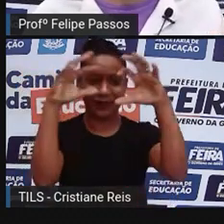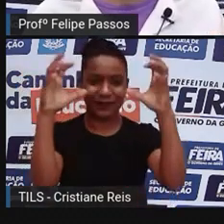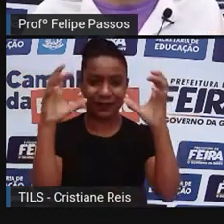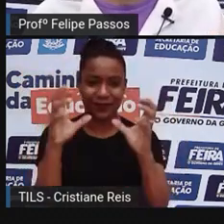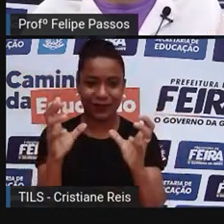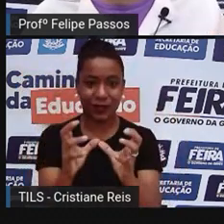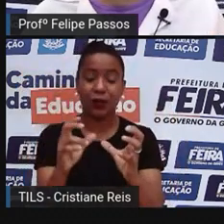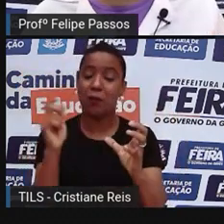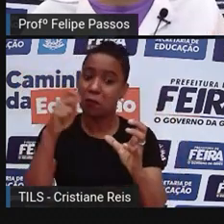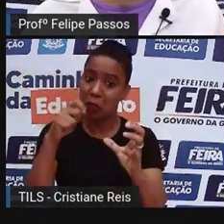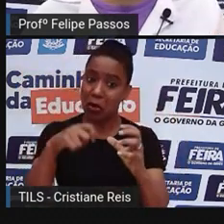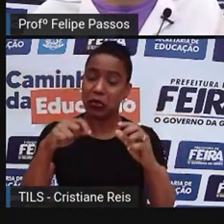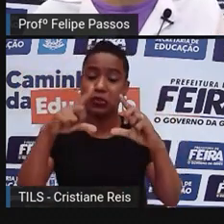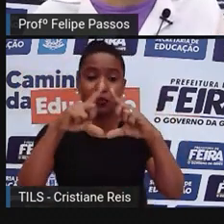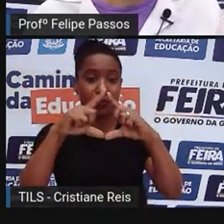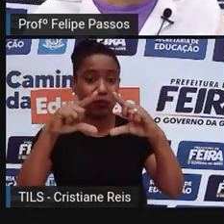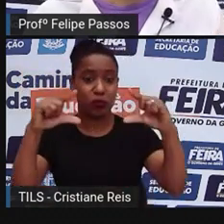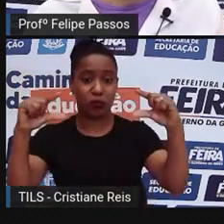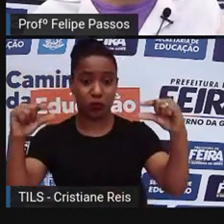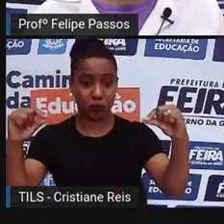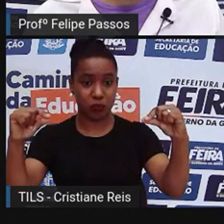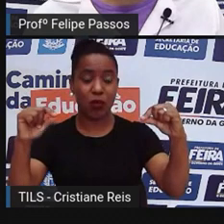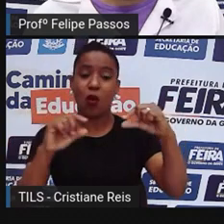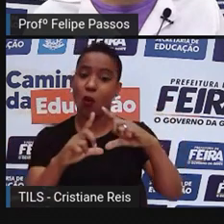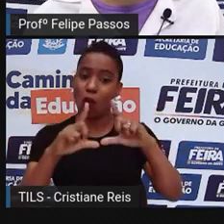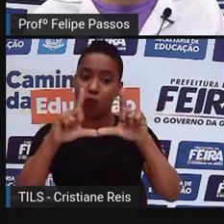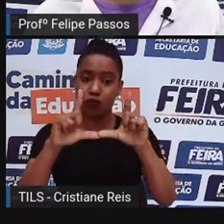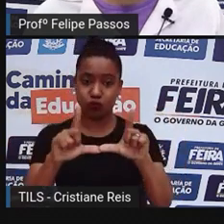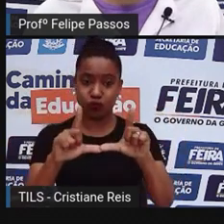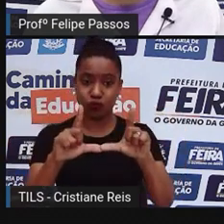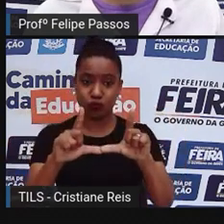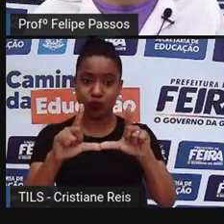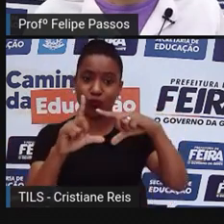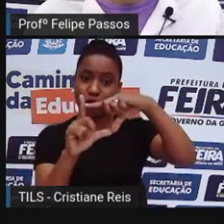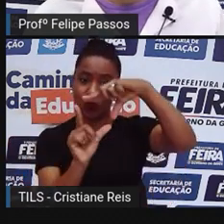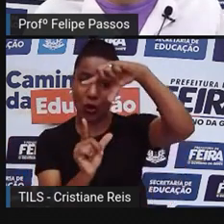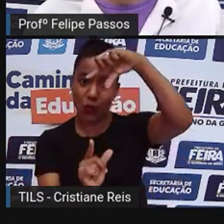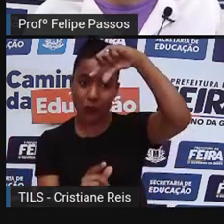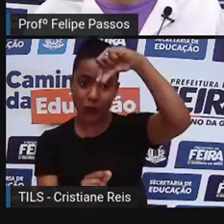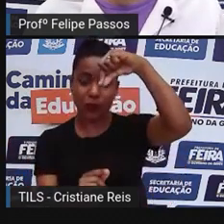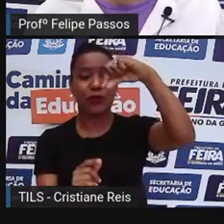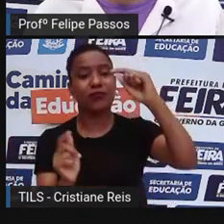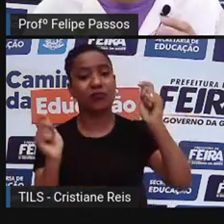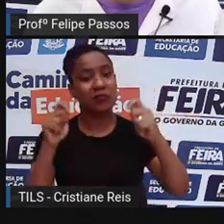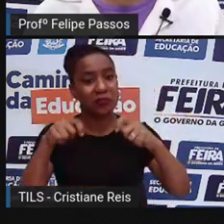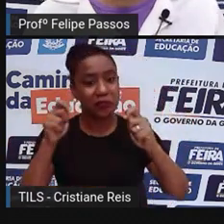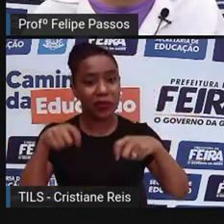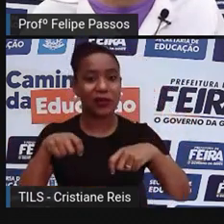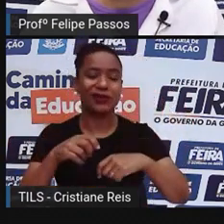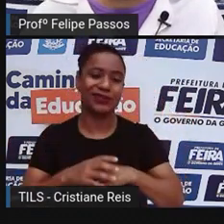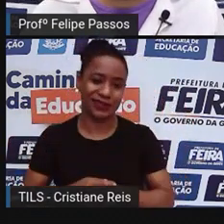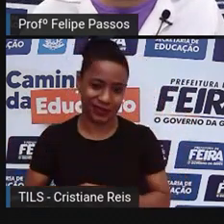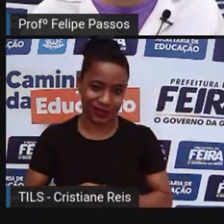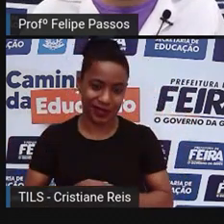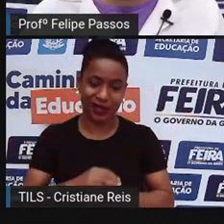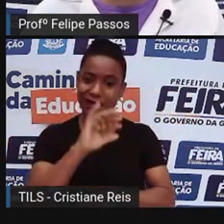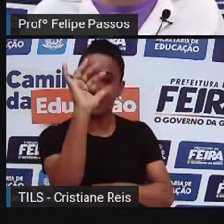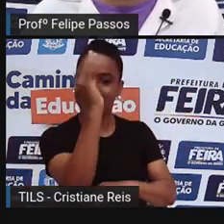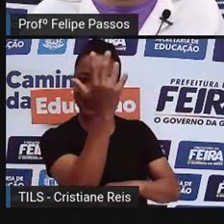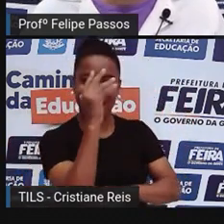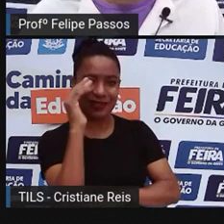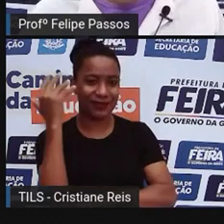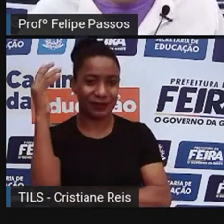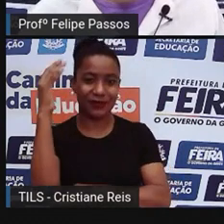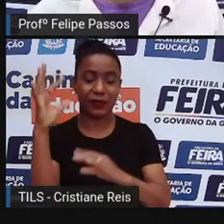losango, um hexágono, formas geométricas. Raramente, as células das plantas vão ser redondinhas como a célula